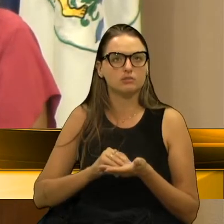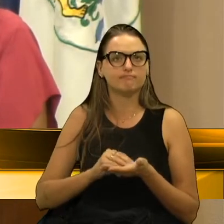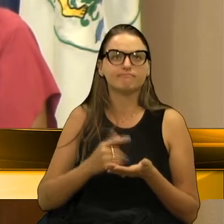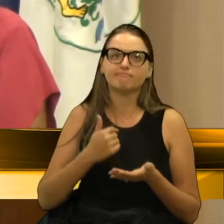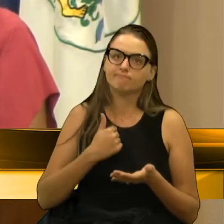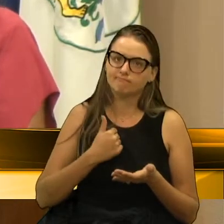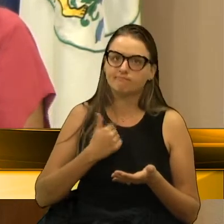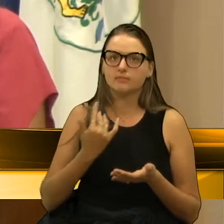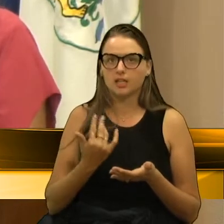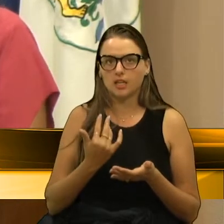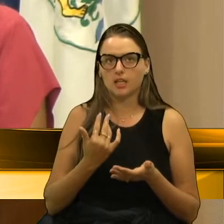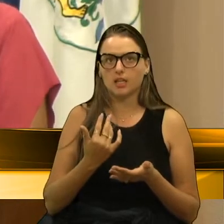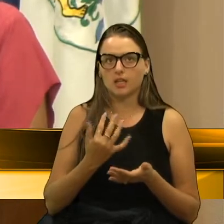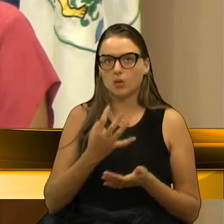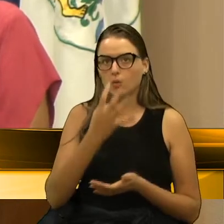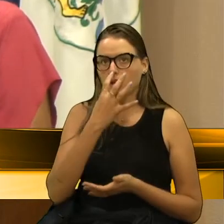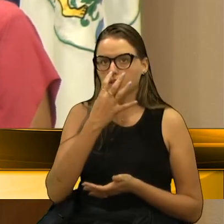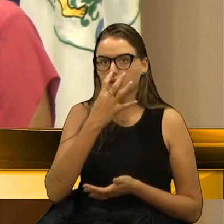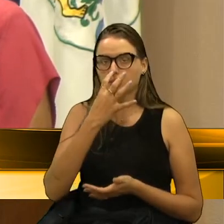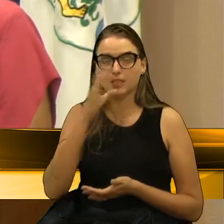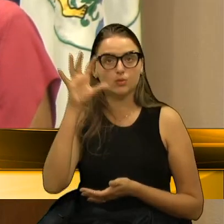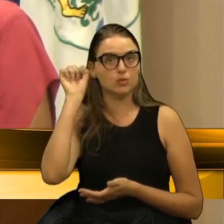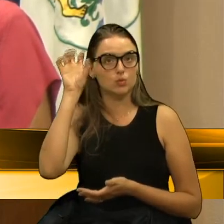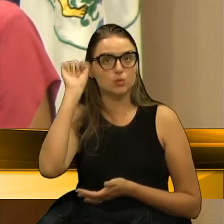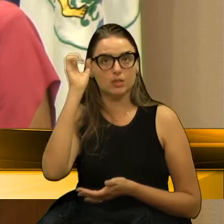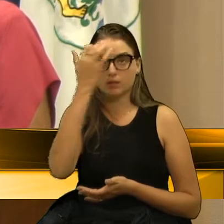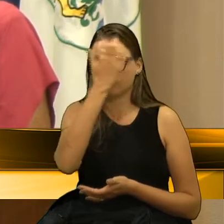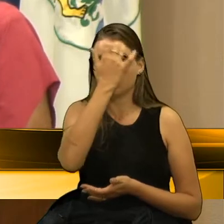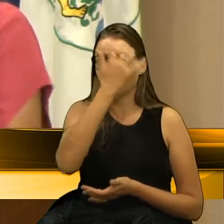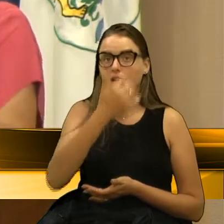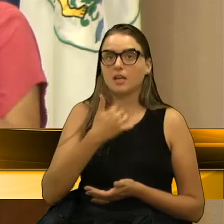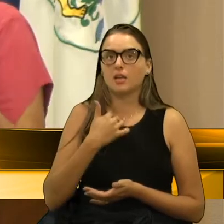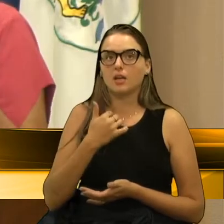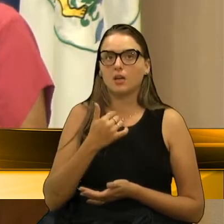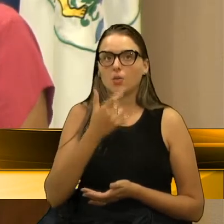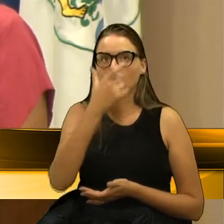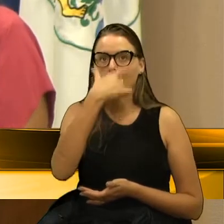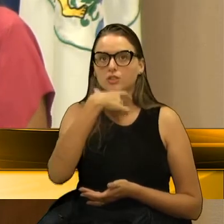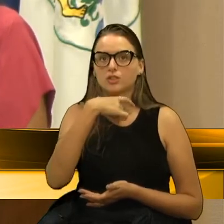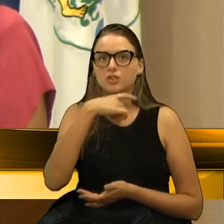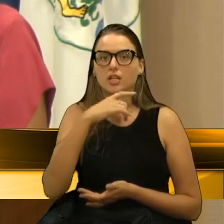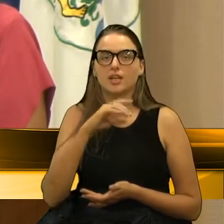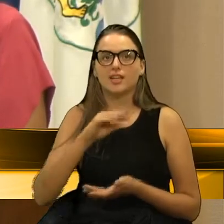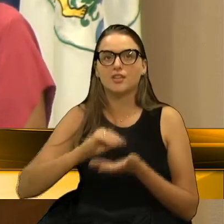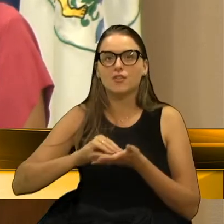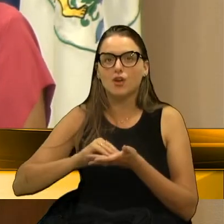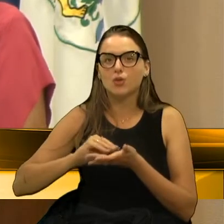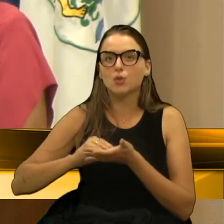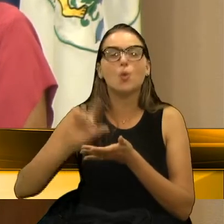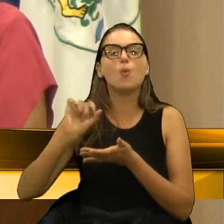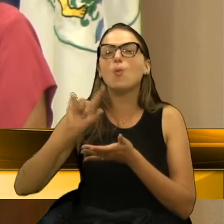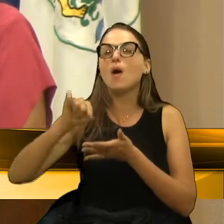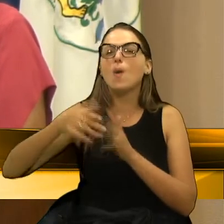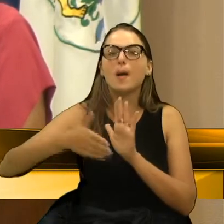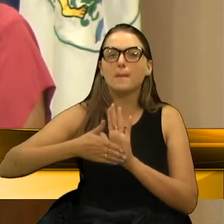atenta, escutando, eu senti falta da palavra vacina, de qual é